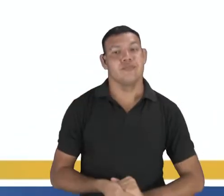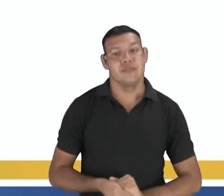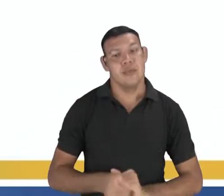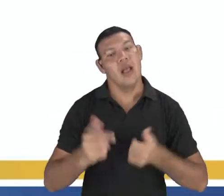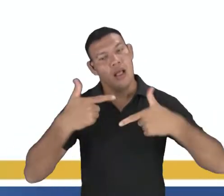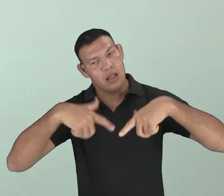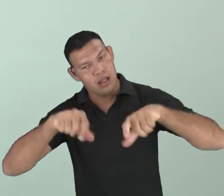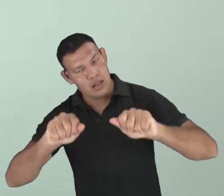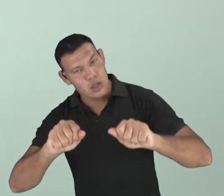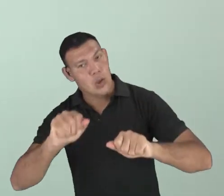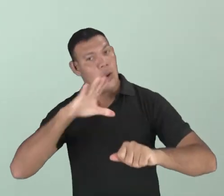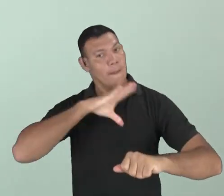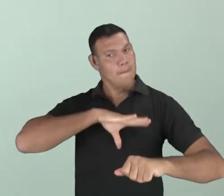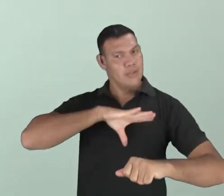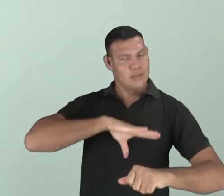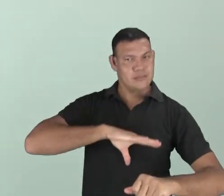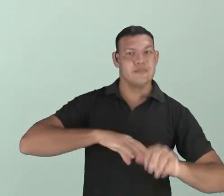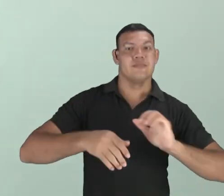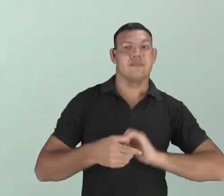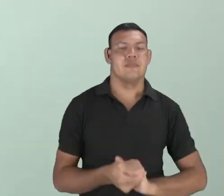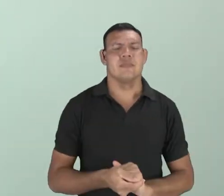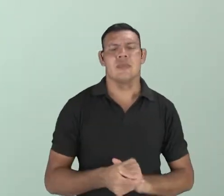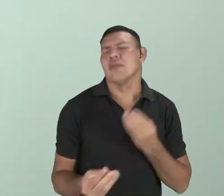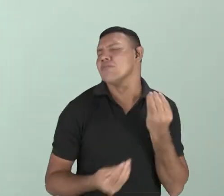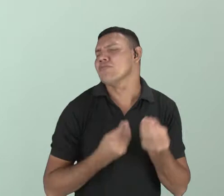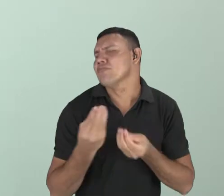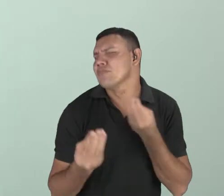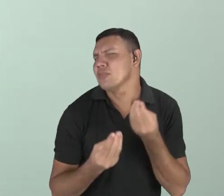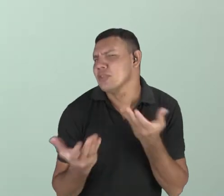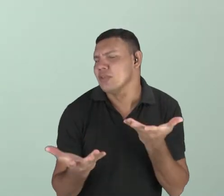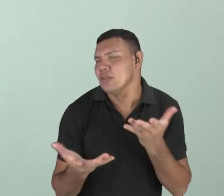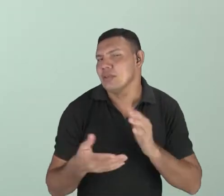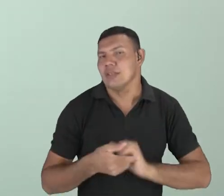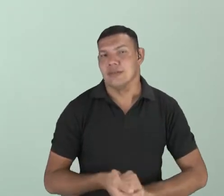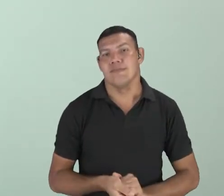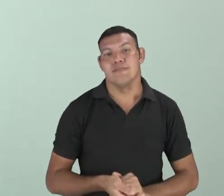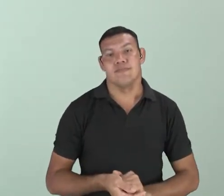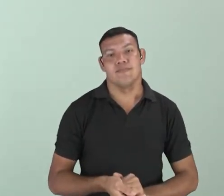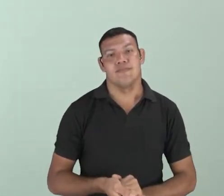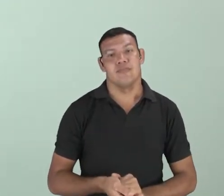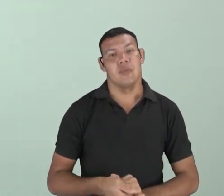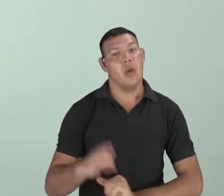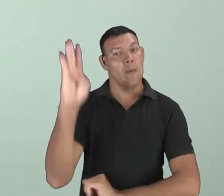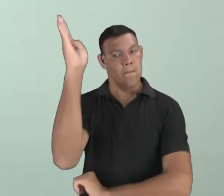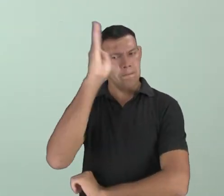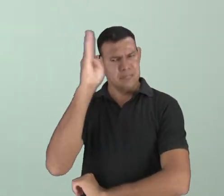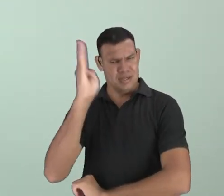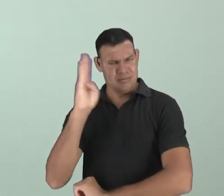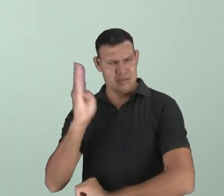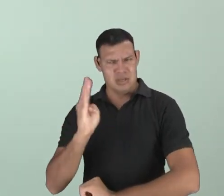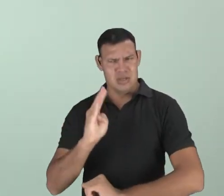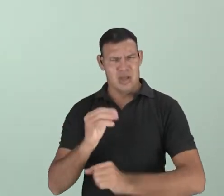língua, que é a língua portuguesa, ela vai acontecer como? Nós temos um país que é enorme,